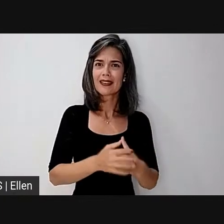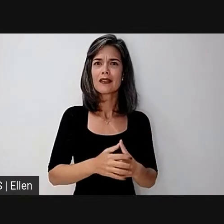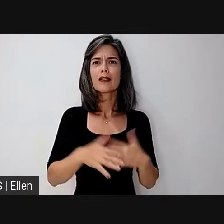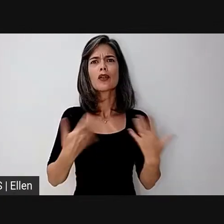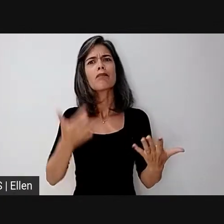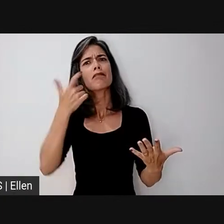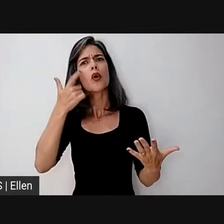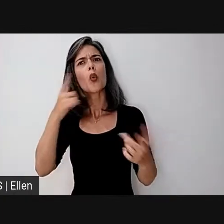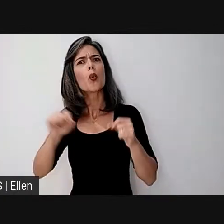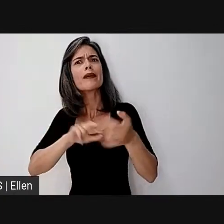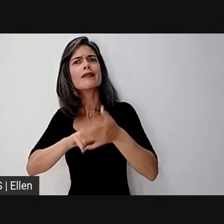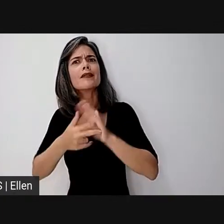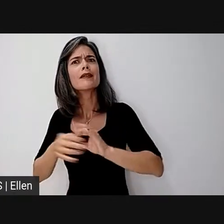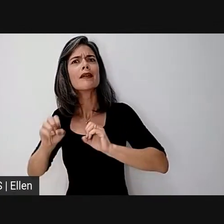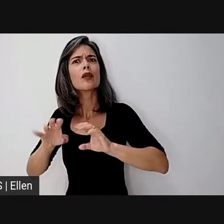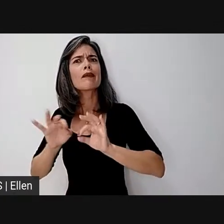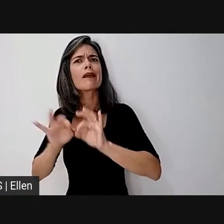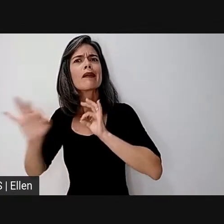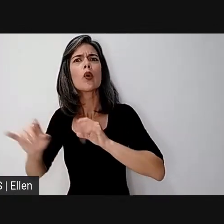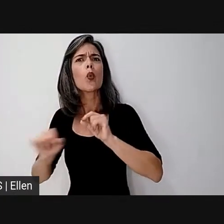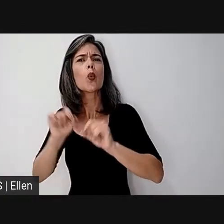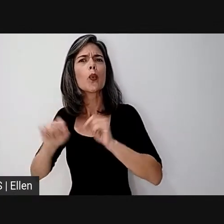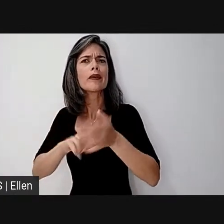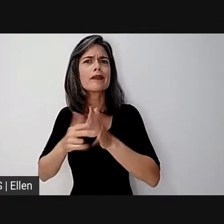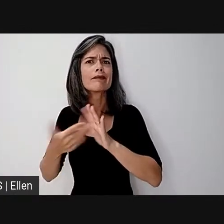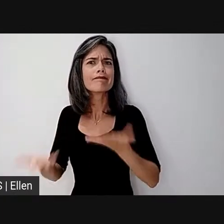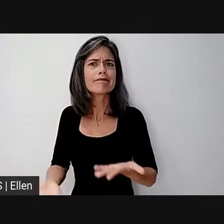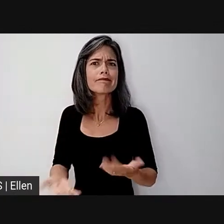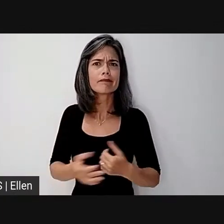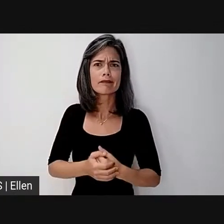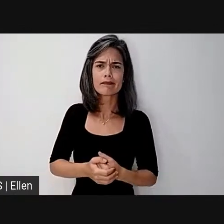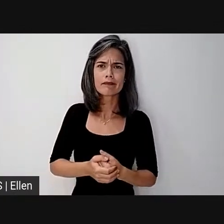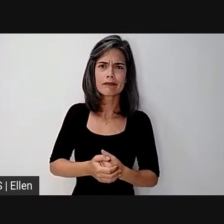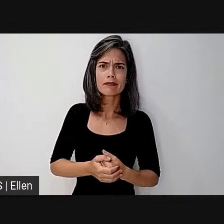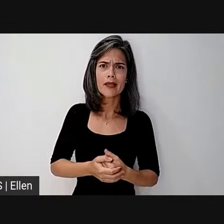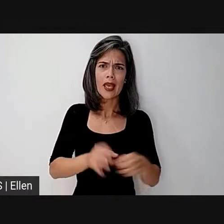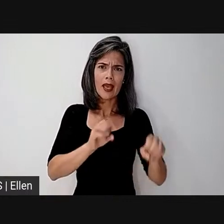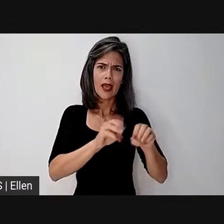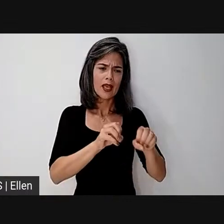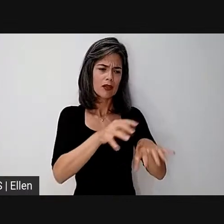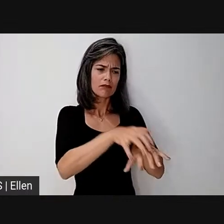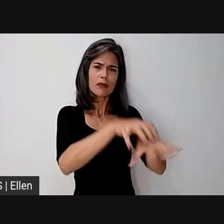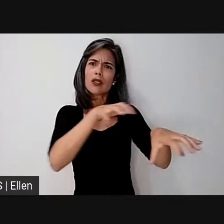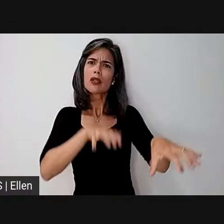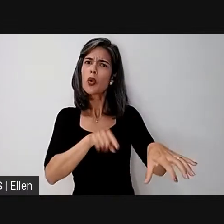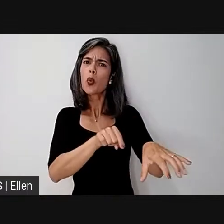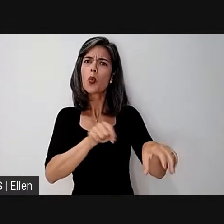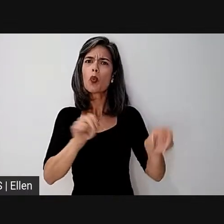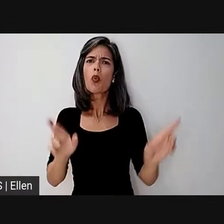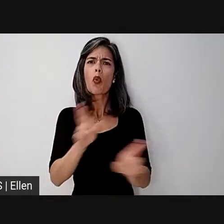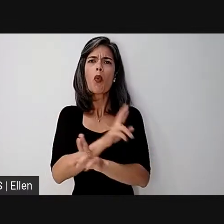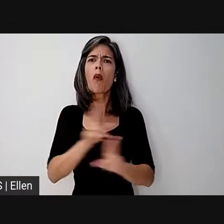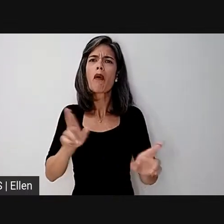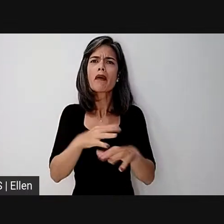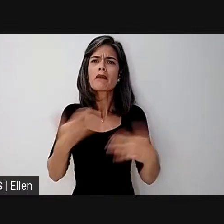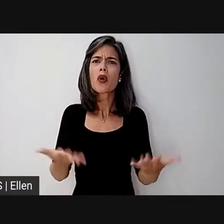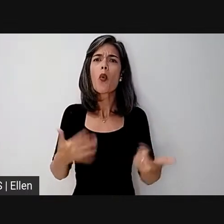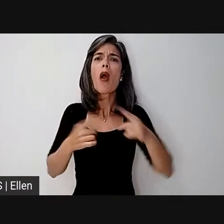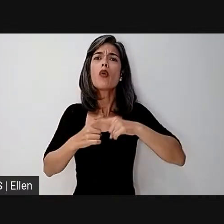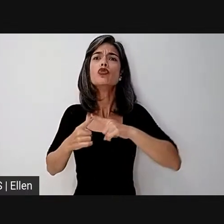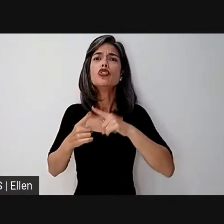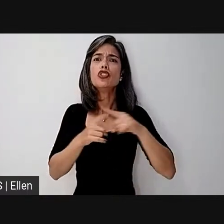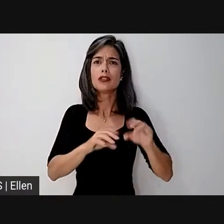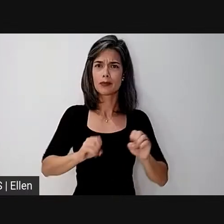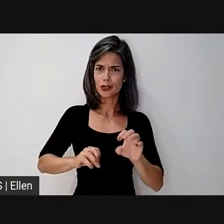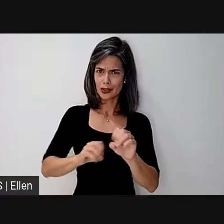exatamente, qual a sua relação com o ensino remoto, e que tipo de educação nós estamos falando. Faço menção